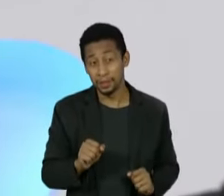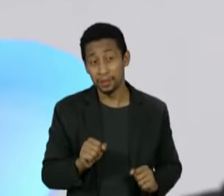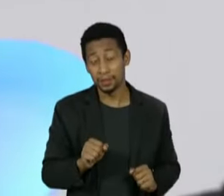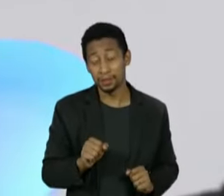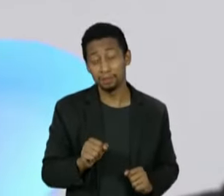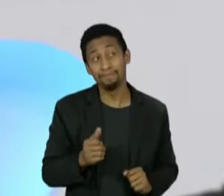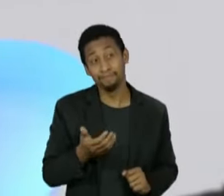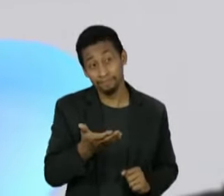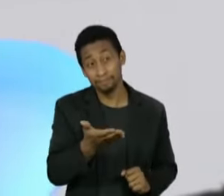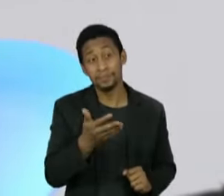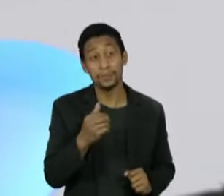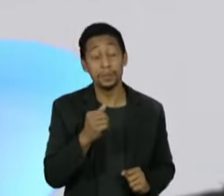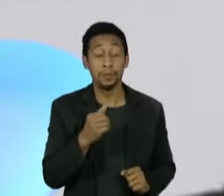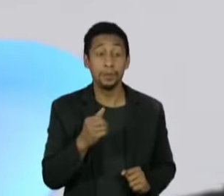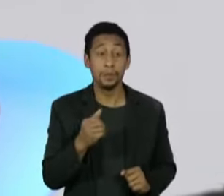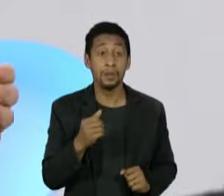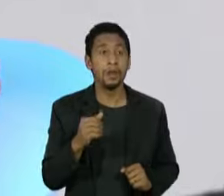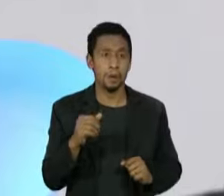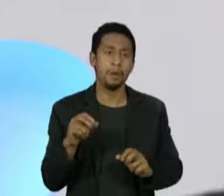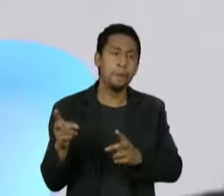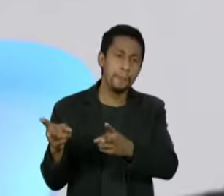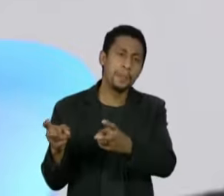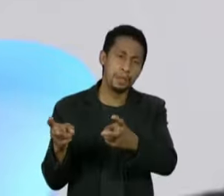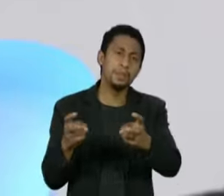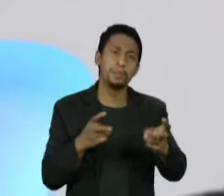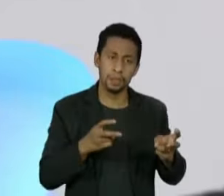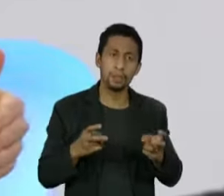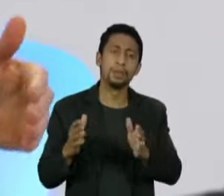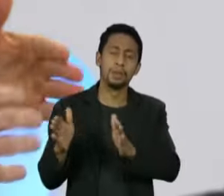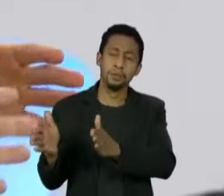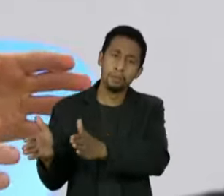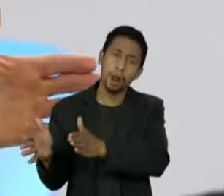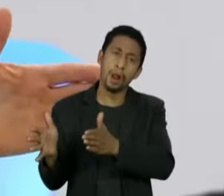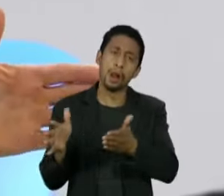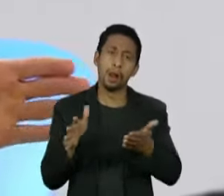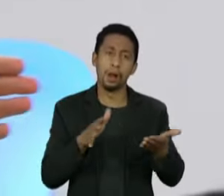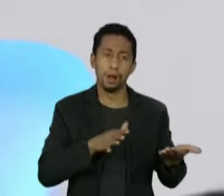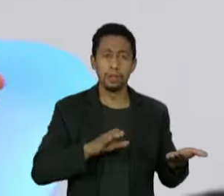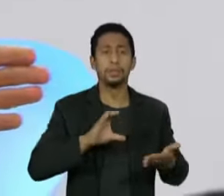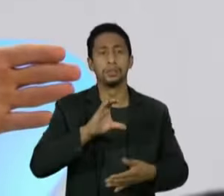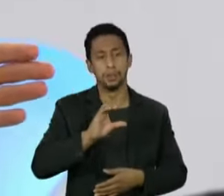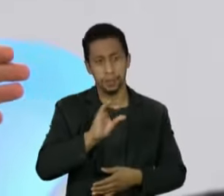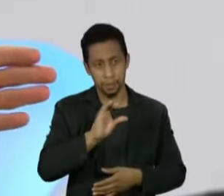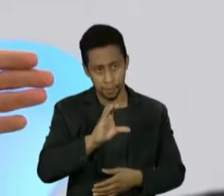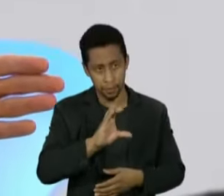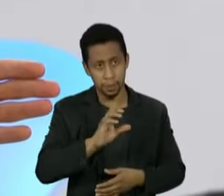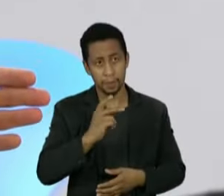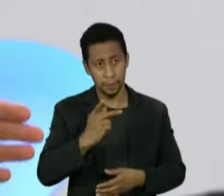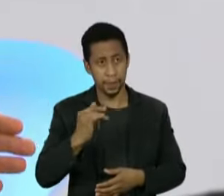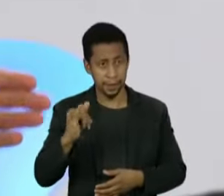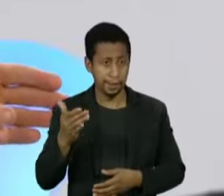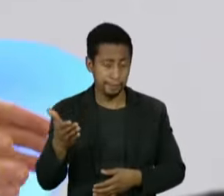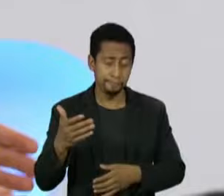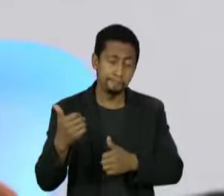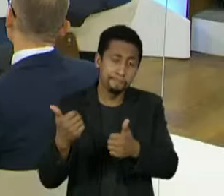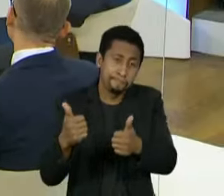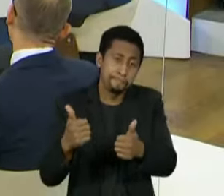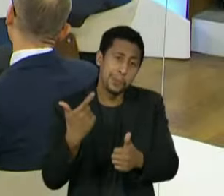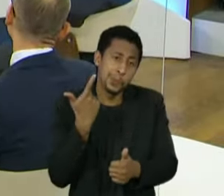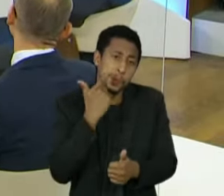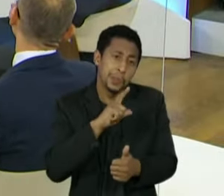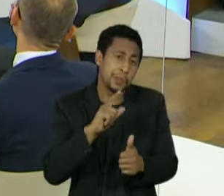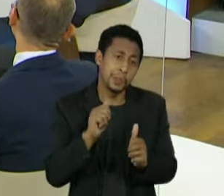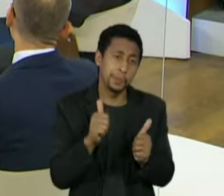Mas eu vejo que a condução, ela transcorreu dentro desses percalços que houve, mas que nada